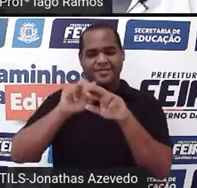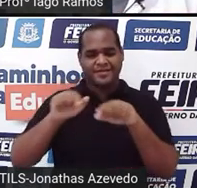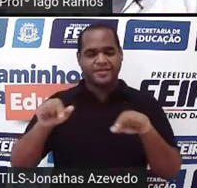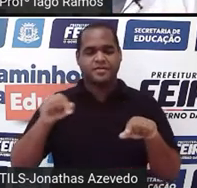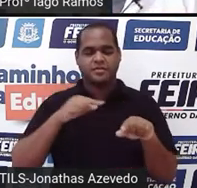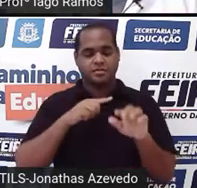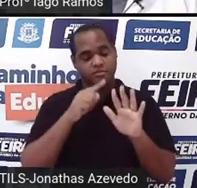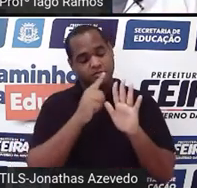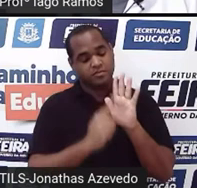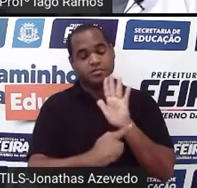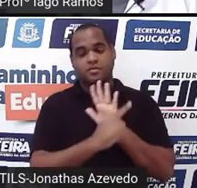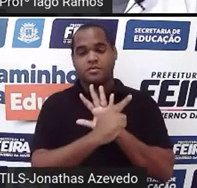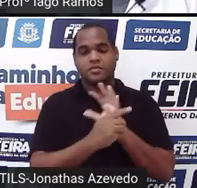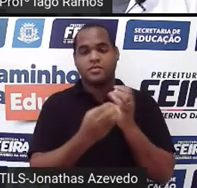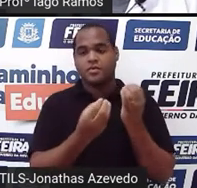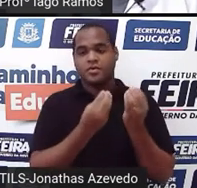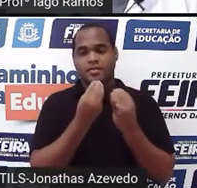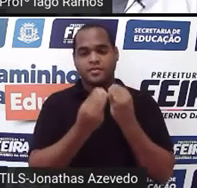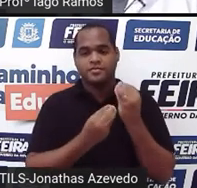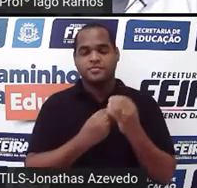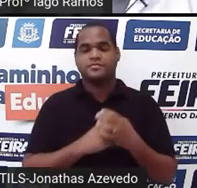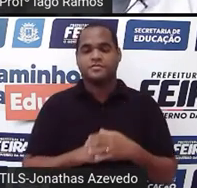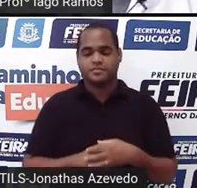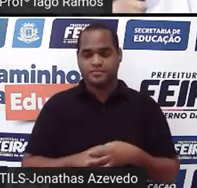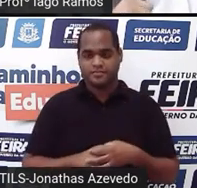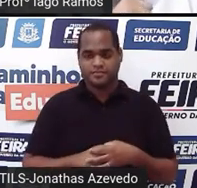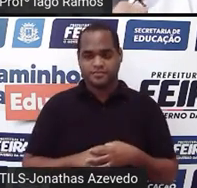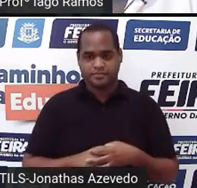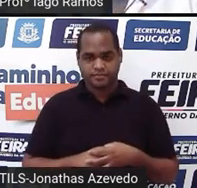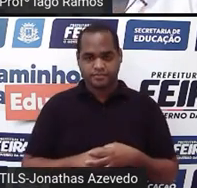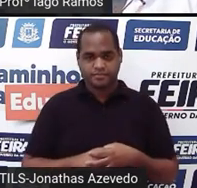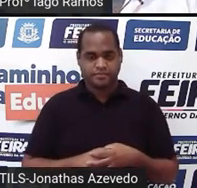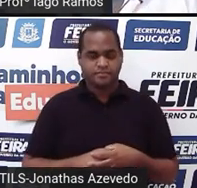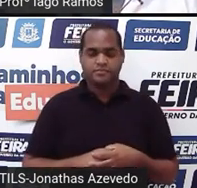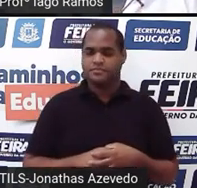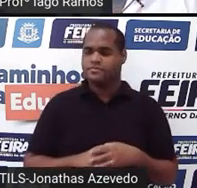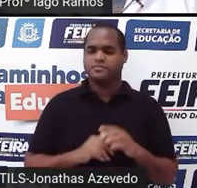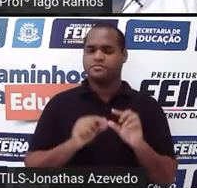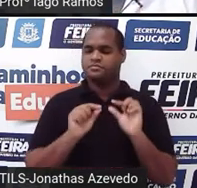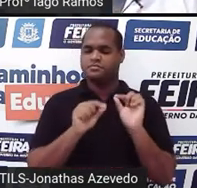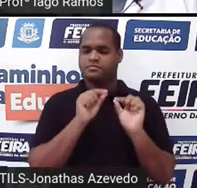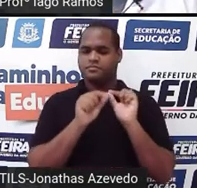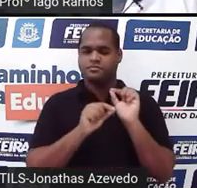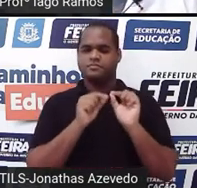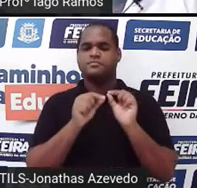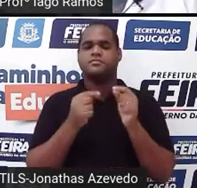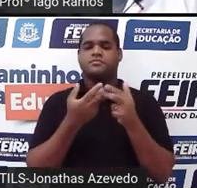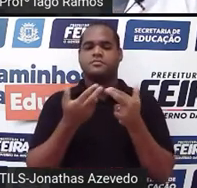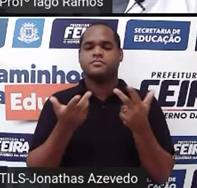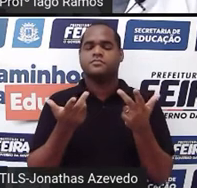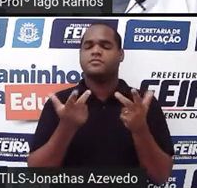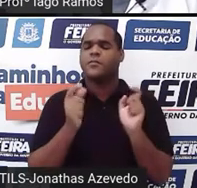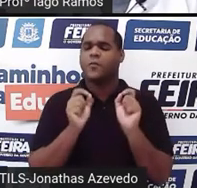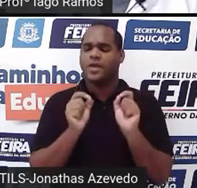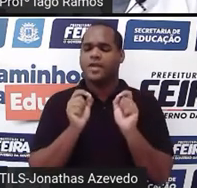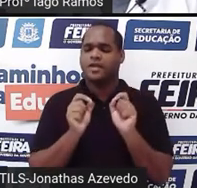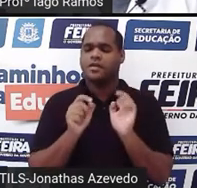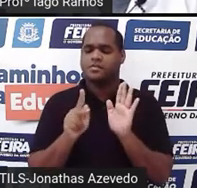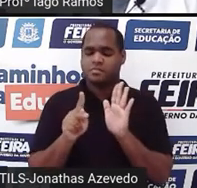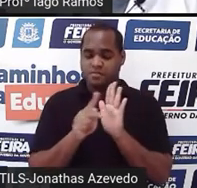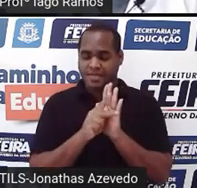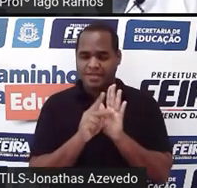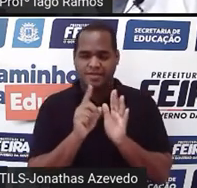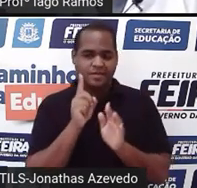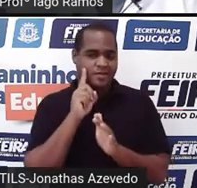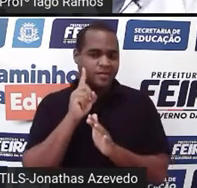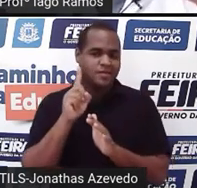a pouco eu vou dizer para você o que é estatística, tá bom? Onde é que os gráficos, eles vão fazer parte, né? Onde é que os gráficos vão